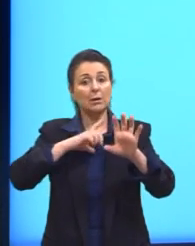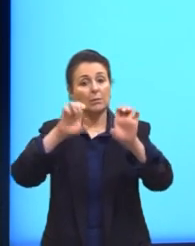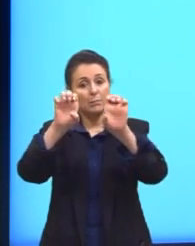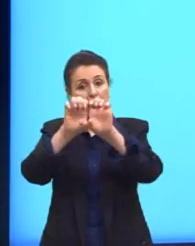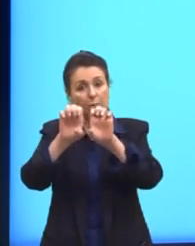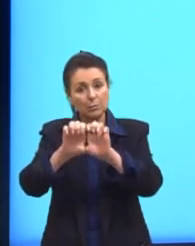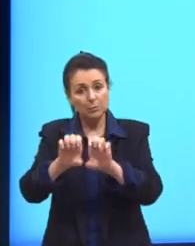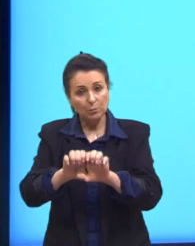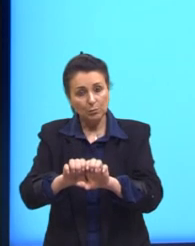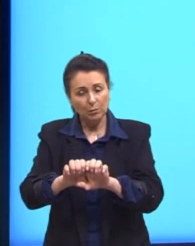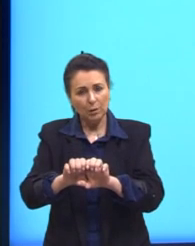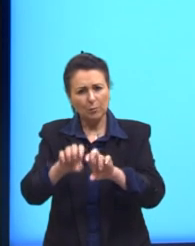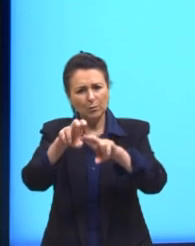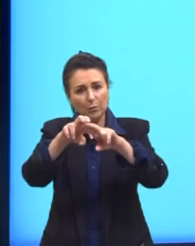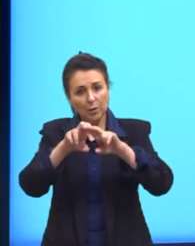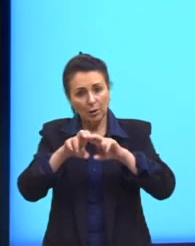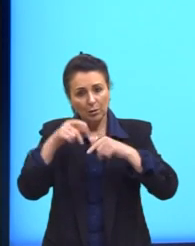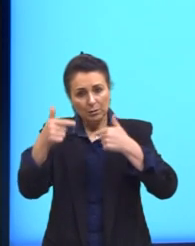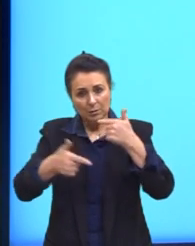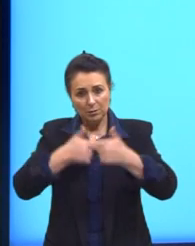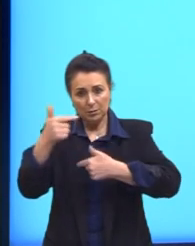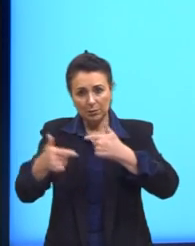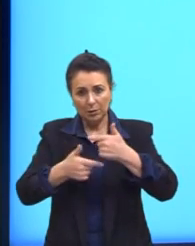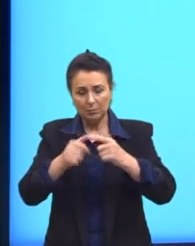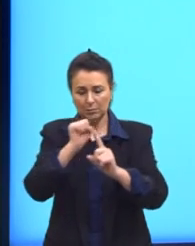Será que é isso, gente? Uma sociedade justa?